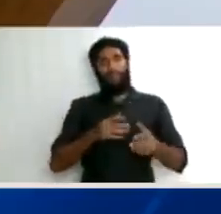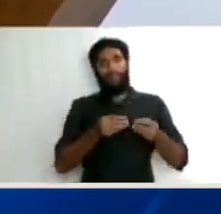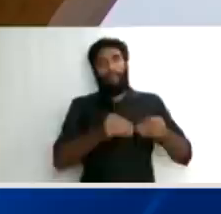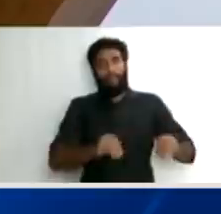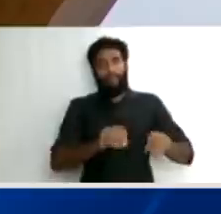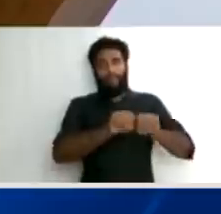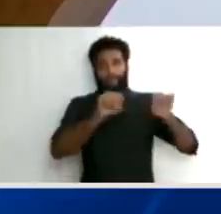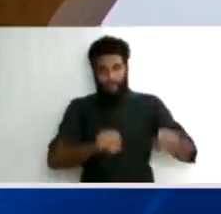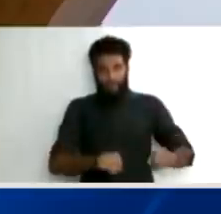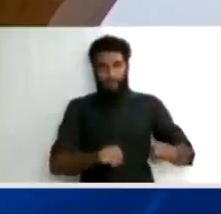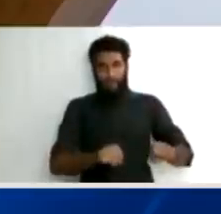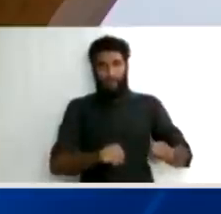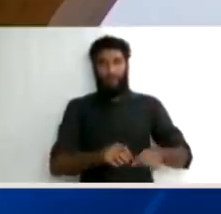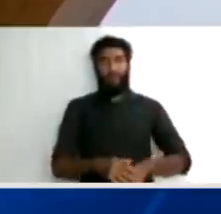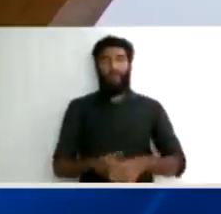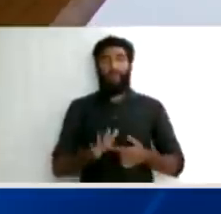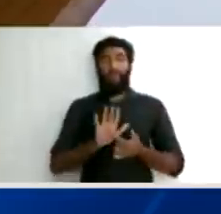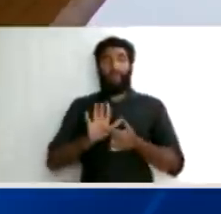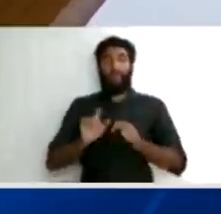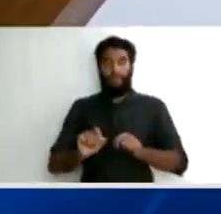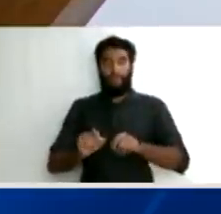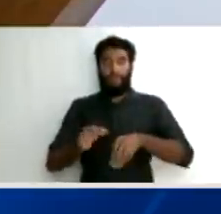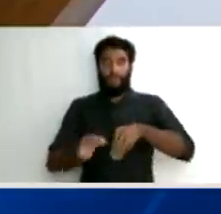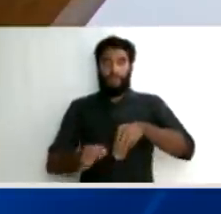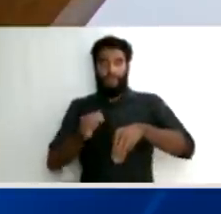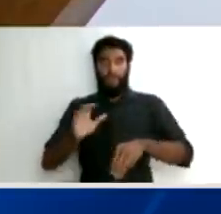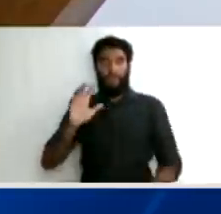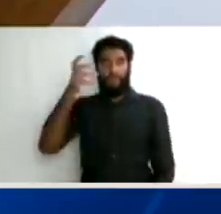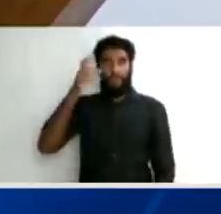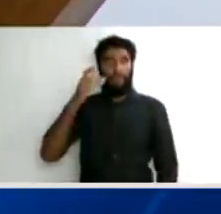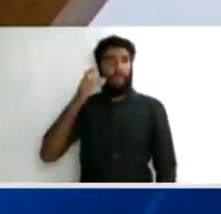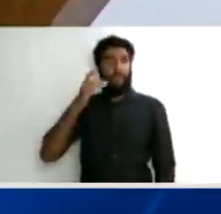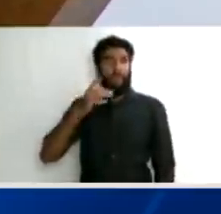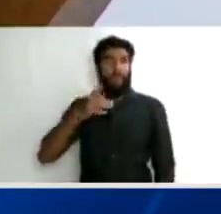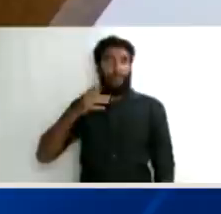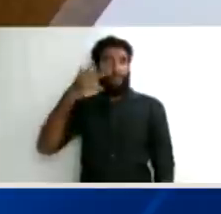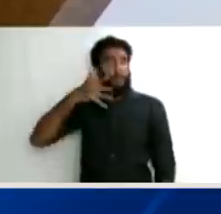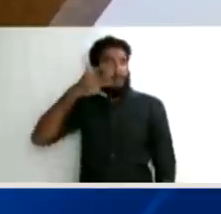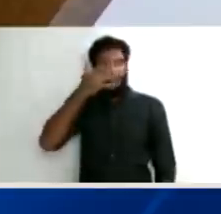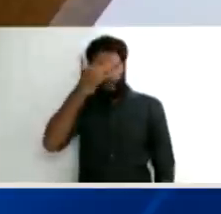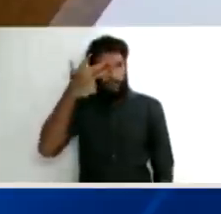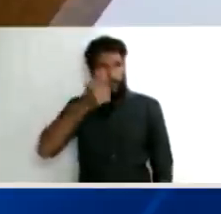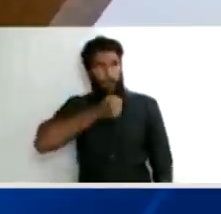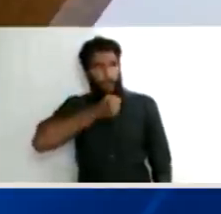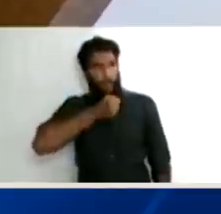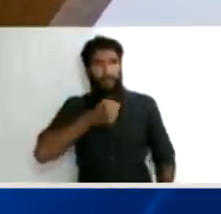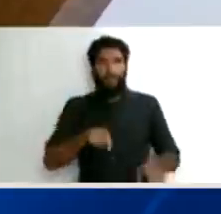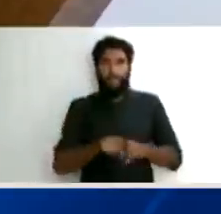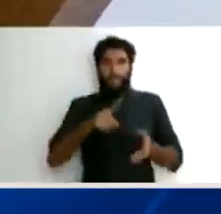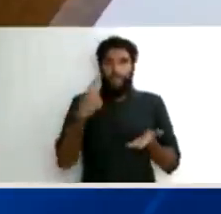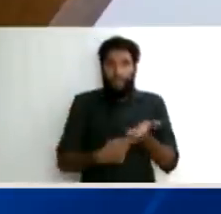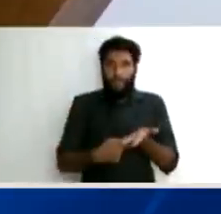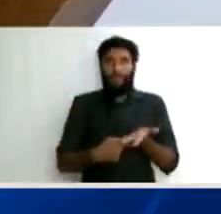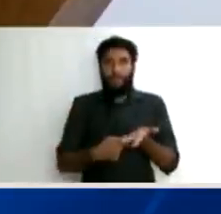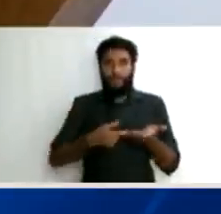enseja de forma nenhuma indenização, não se está dizendo que Lula é inocente, que não há prova